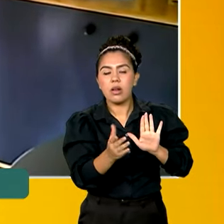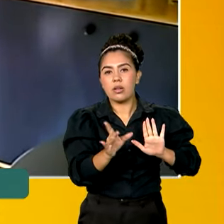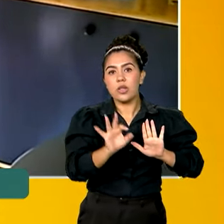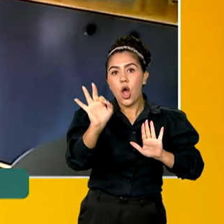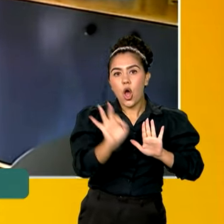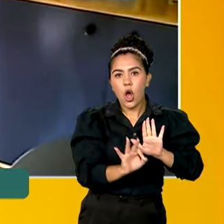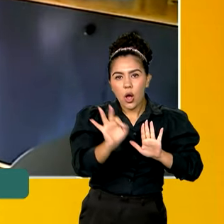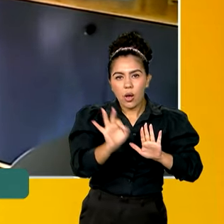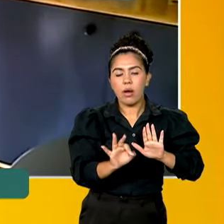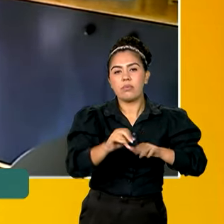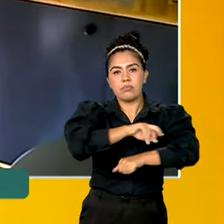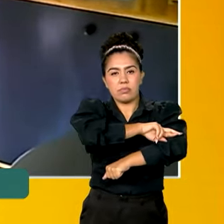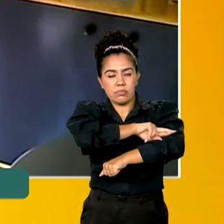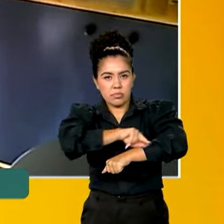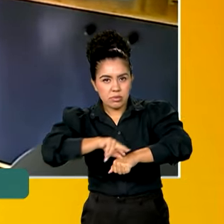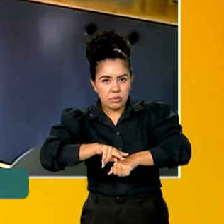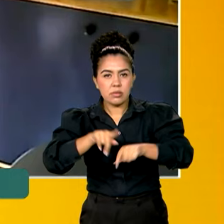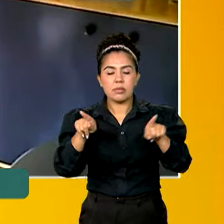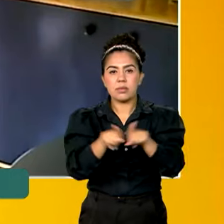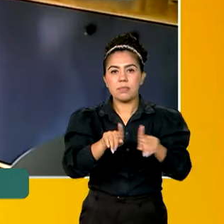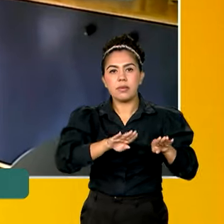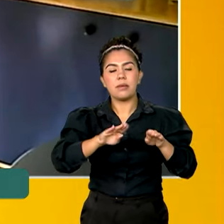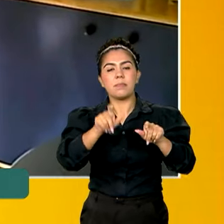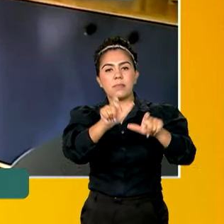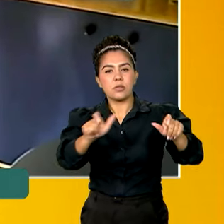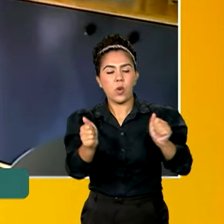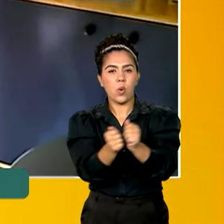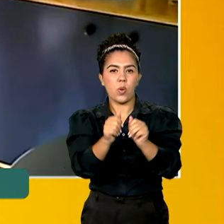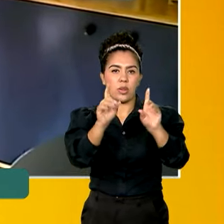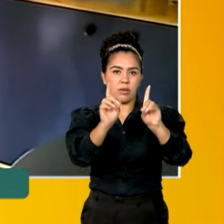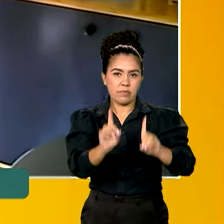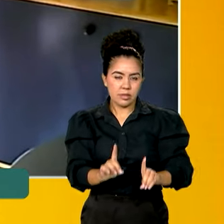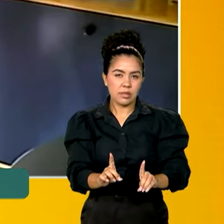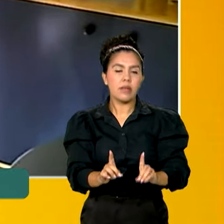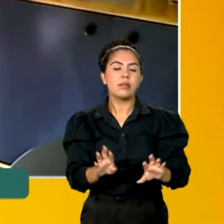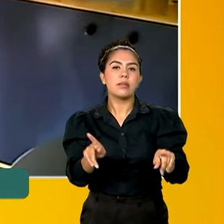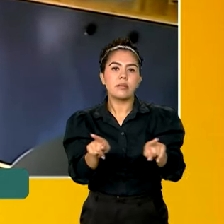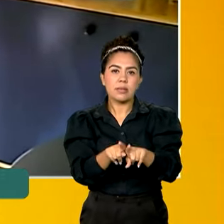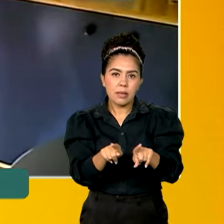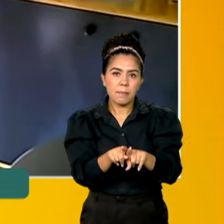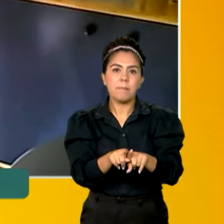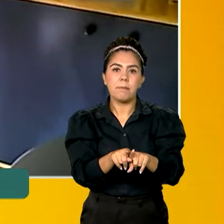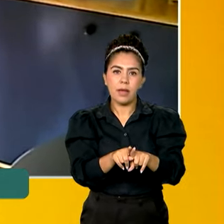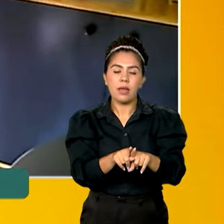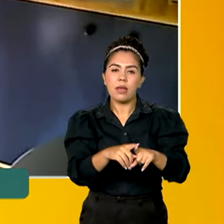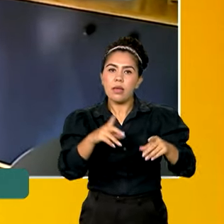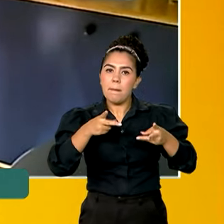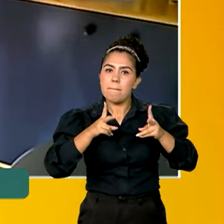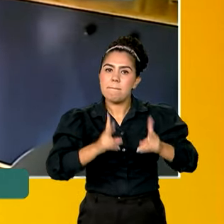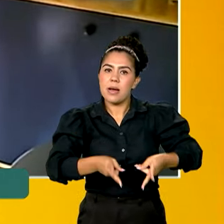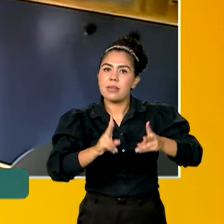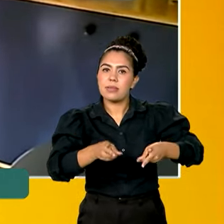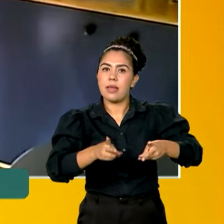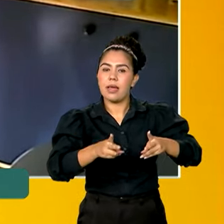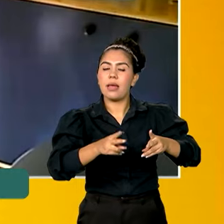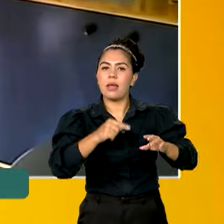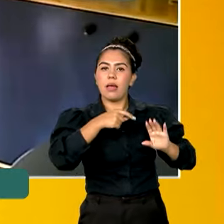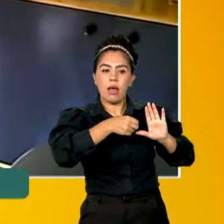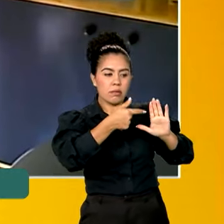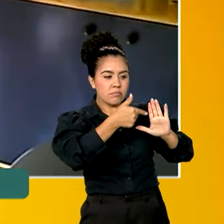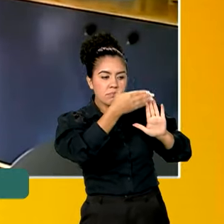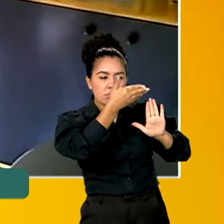-raciais e para as pessoas com deficiência e, portanto, mantendo essa característica do programa, que é de chegar naquelas